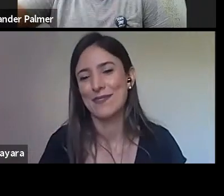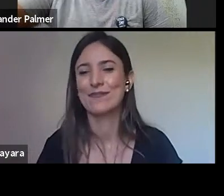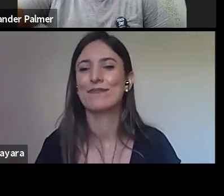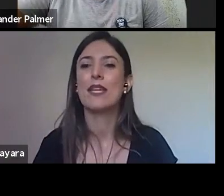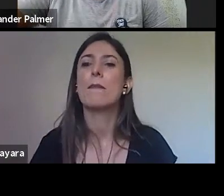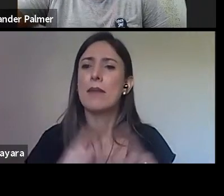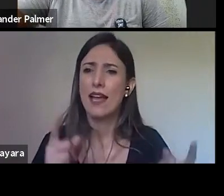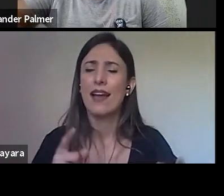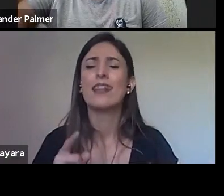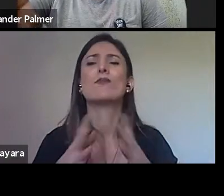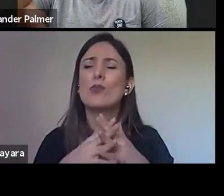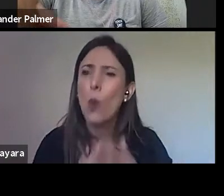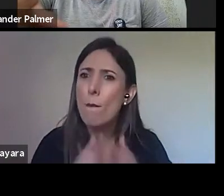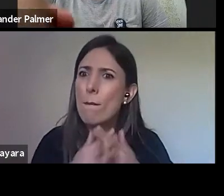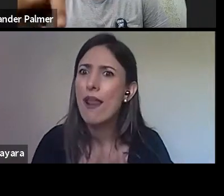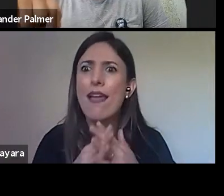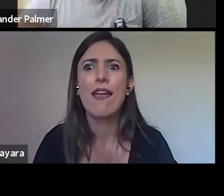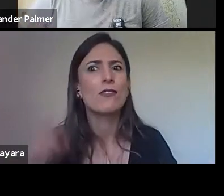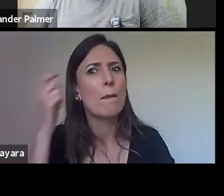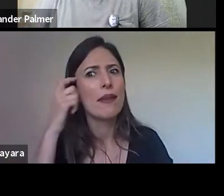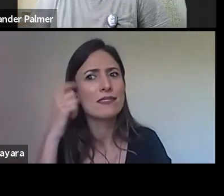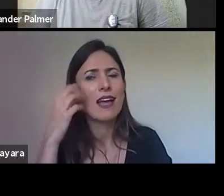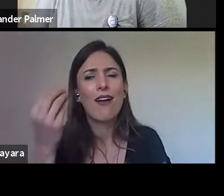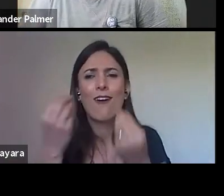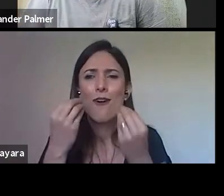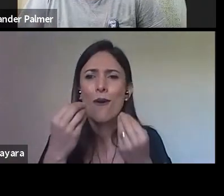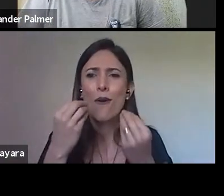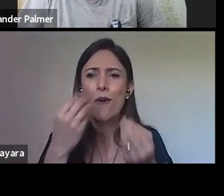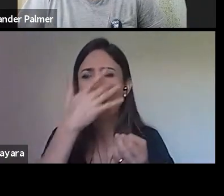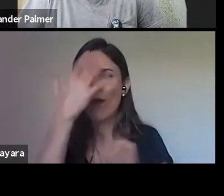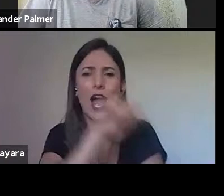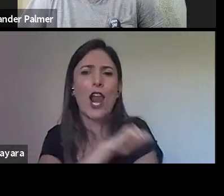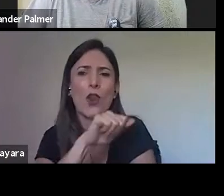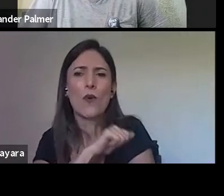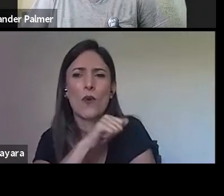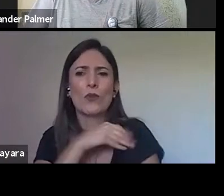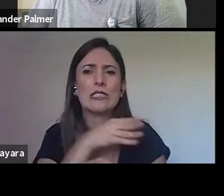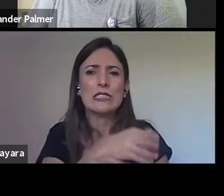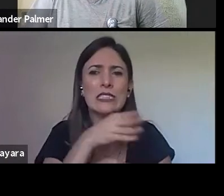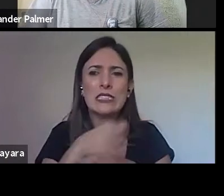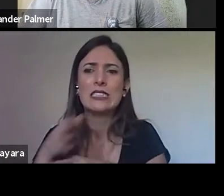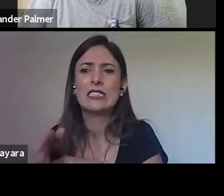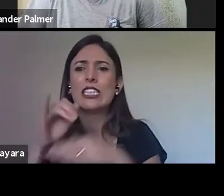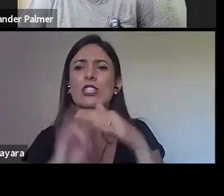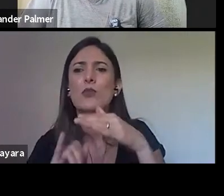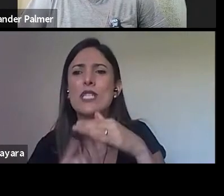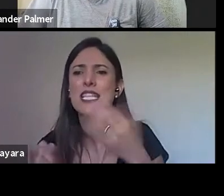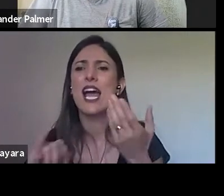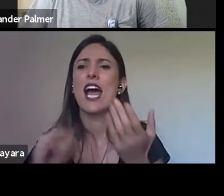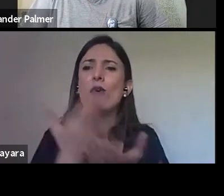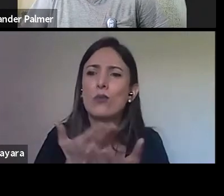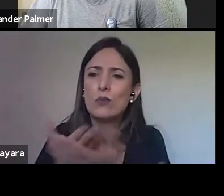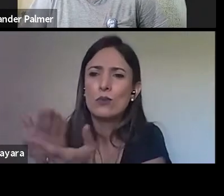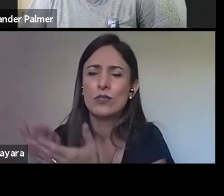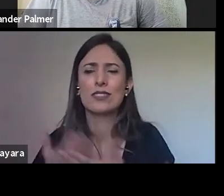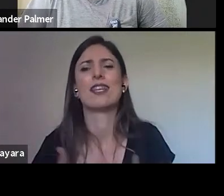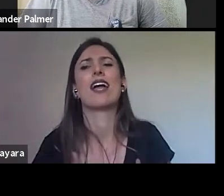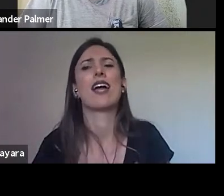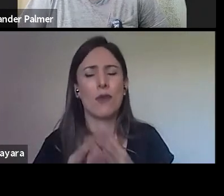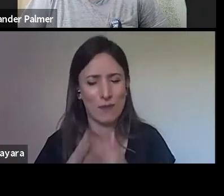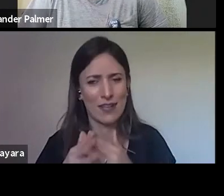algo muito complexo de pensar na circulação desses alunos por aí e como que eles vão.